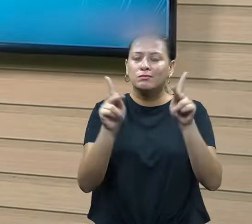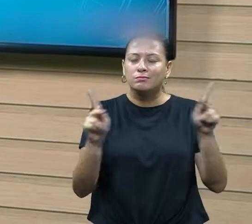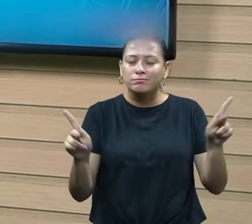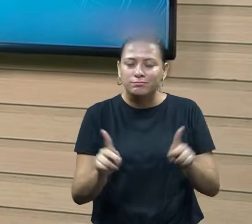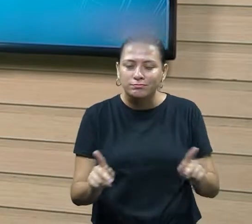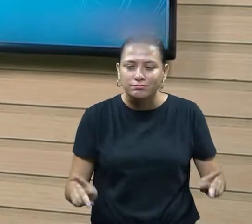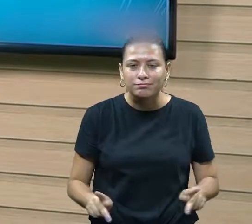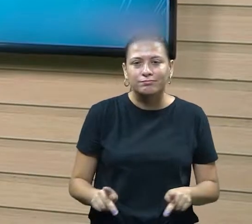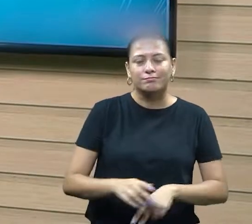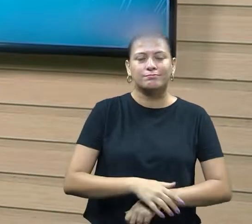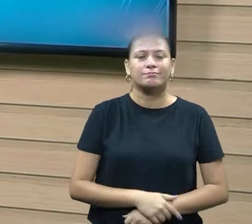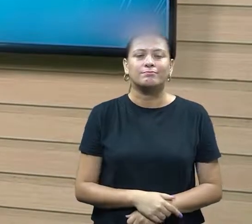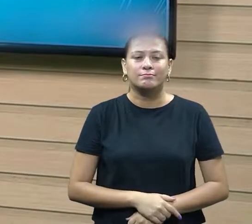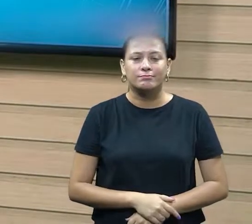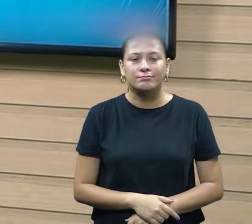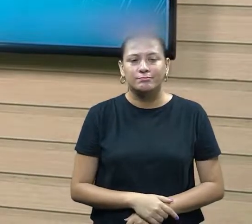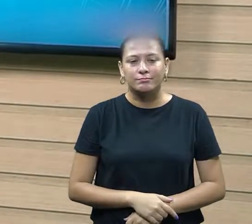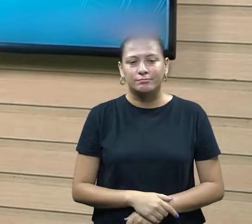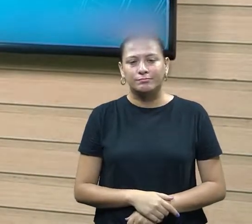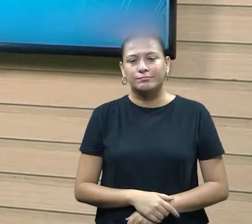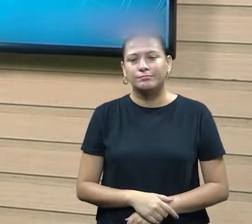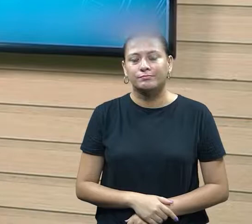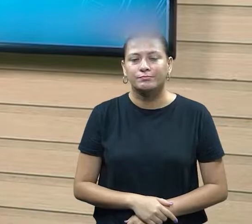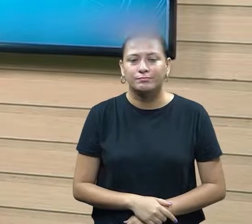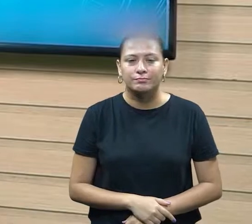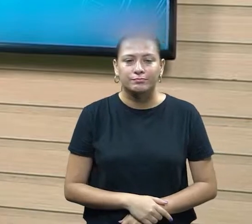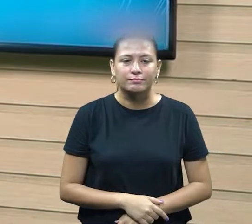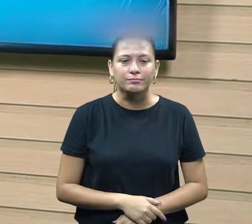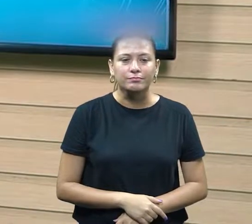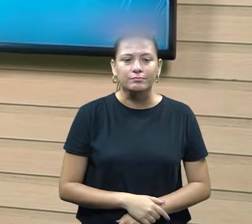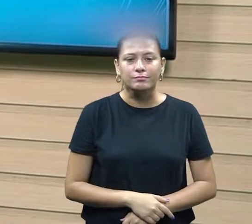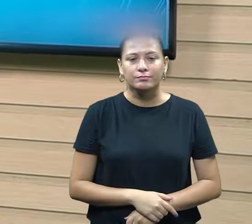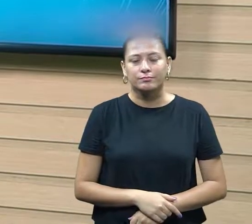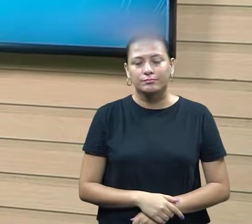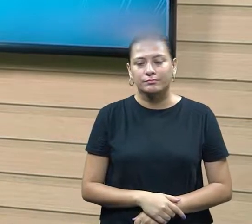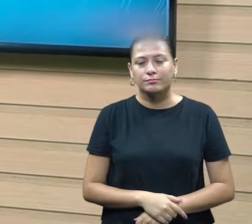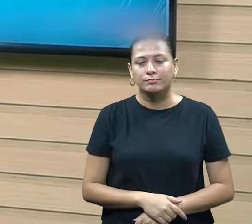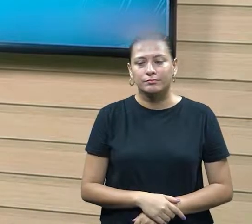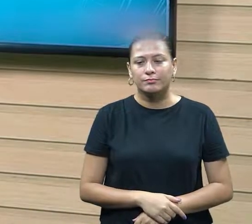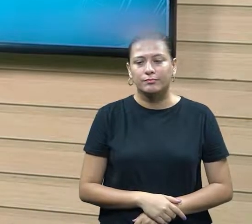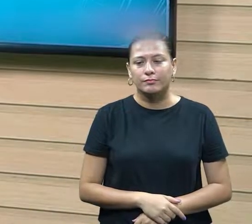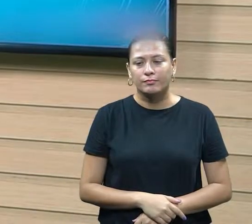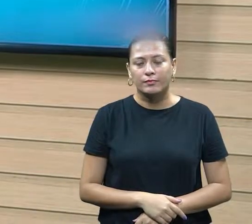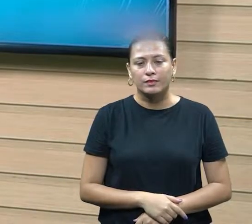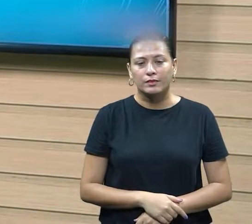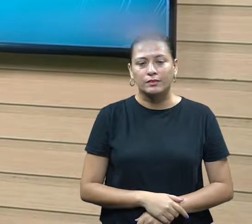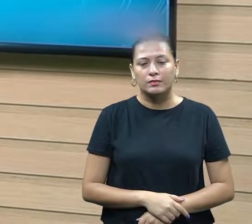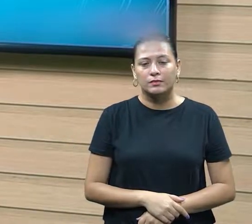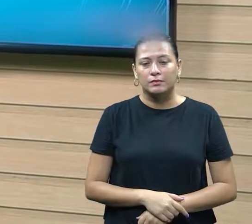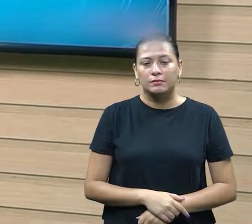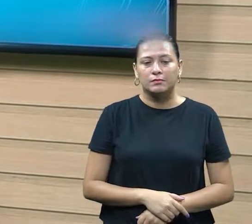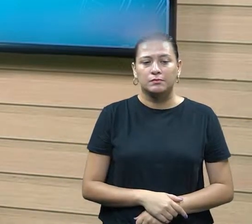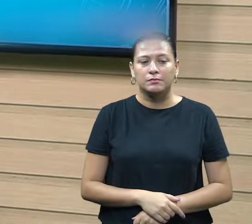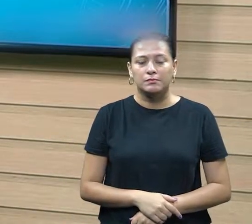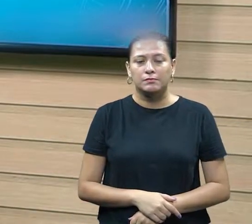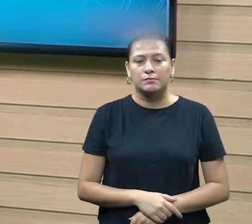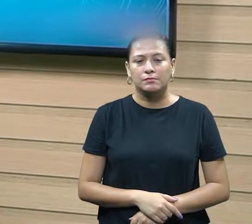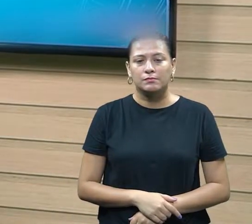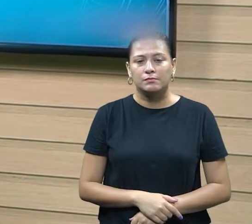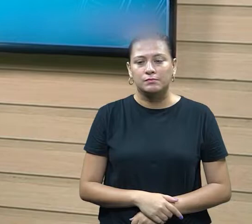apaziguar de certas situações da negociação. E por isso que, muitas das vezes, ele é muito bem quisto,